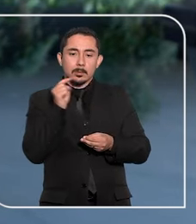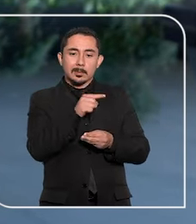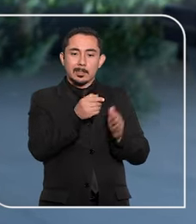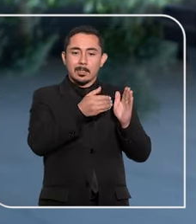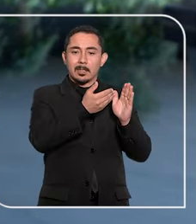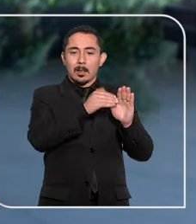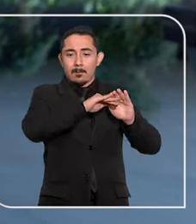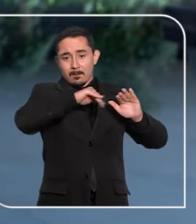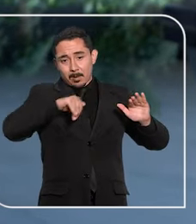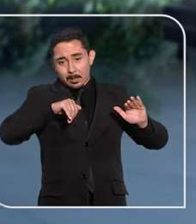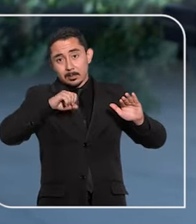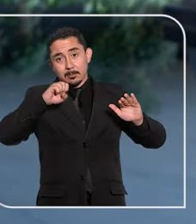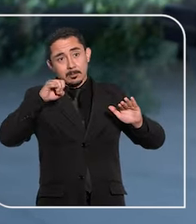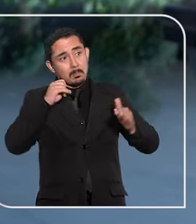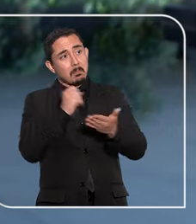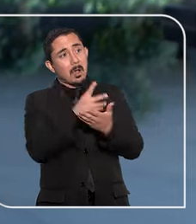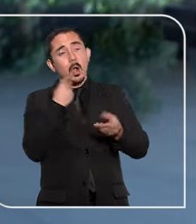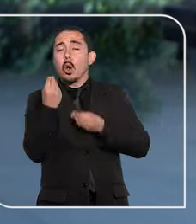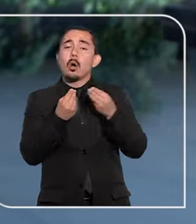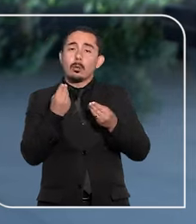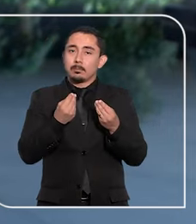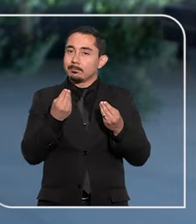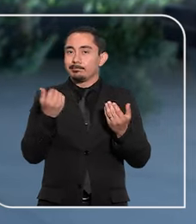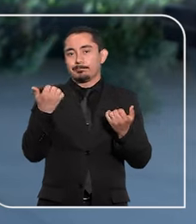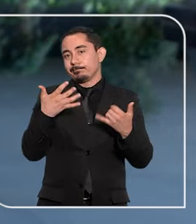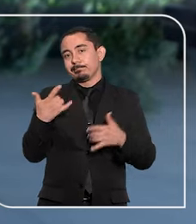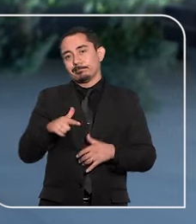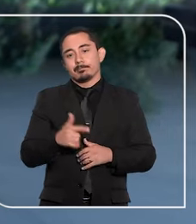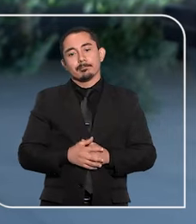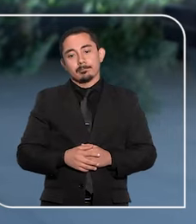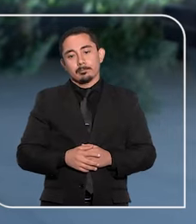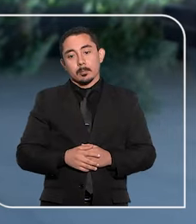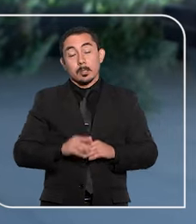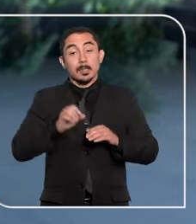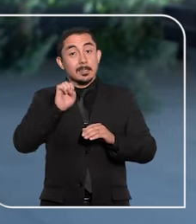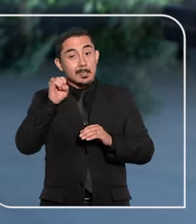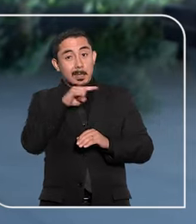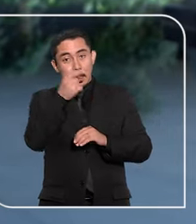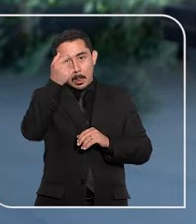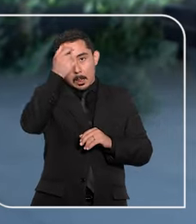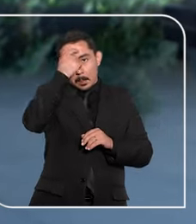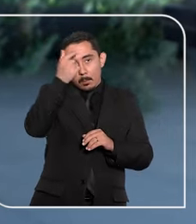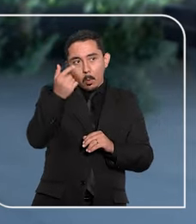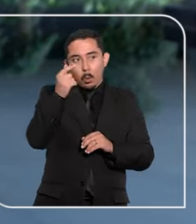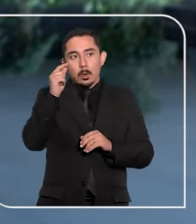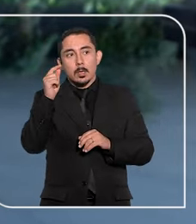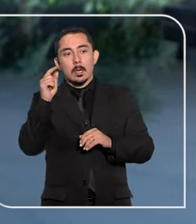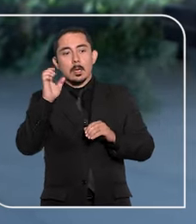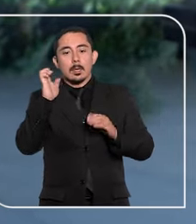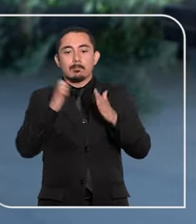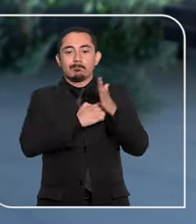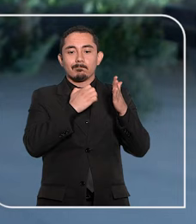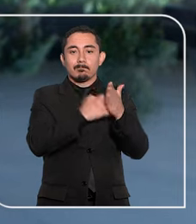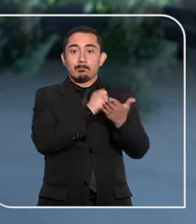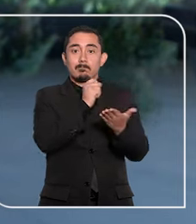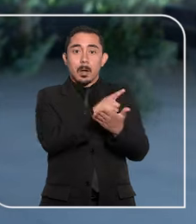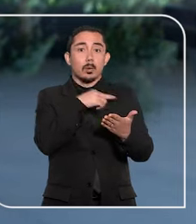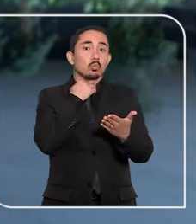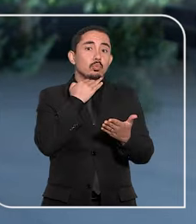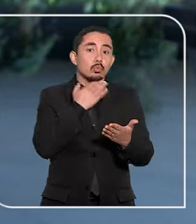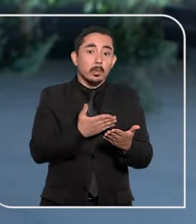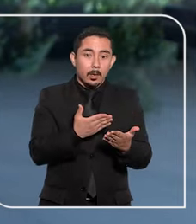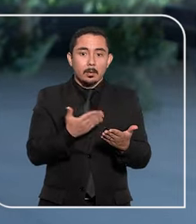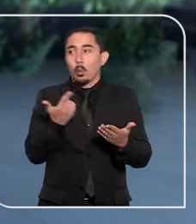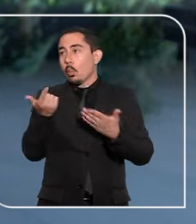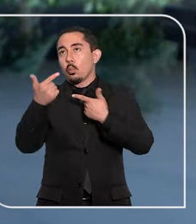gestantes afastadas deveria ser custeado, em especial na hipótese de a empresa não conseguir custear o